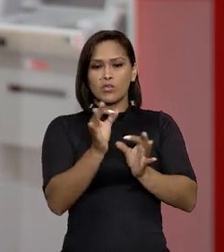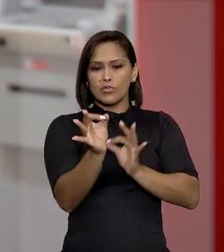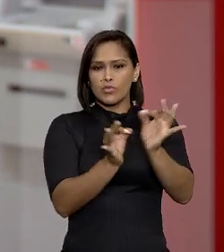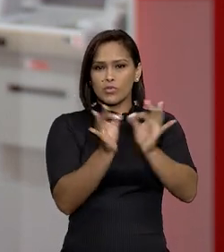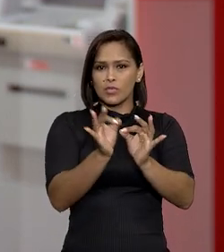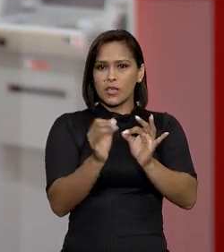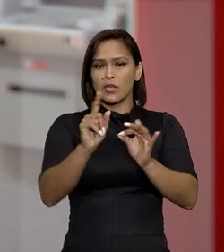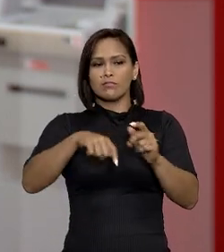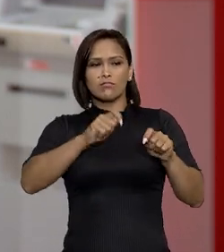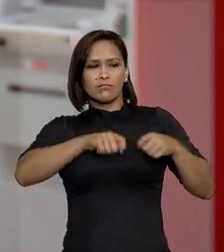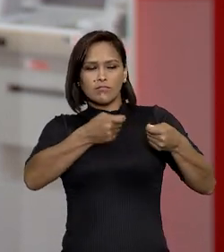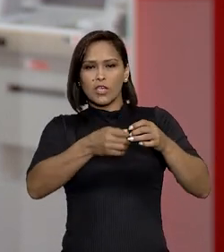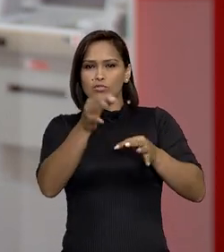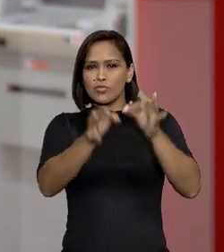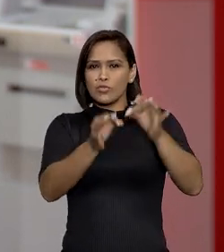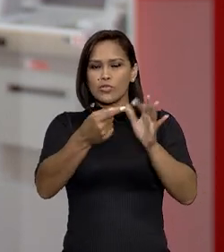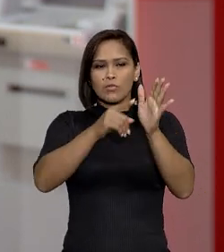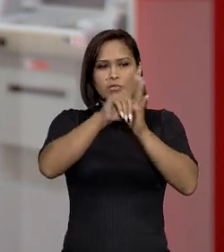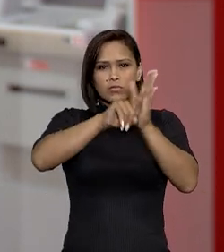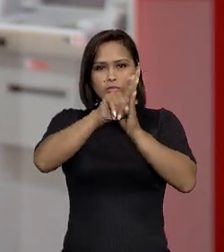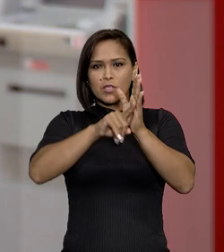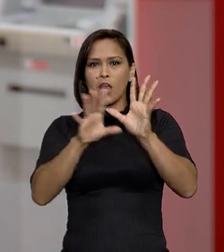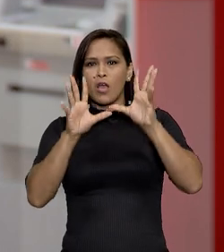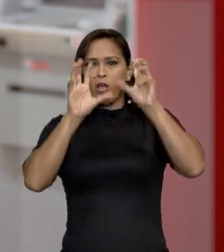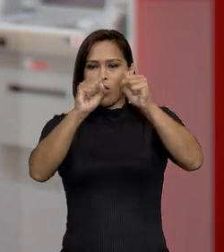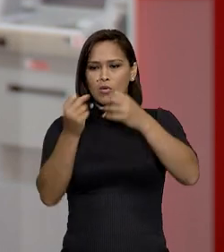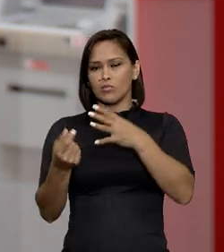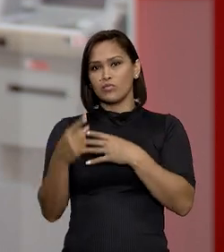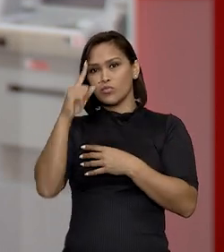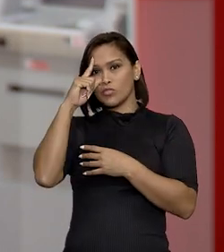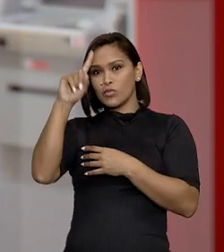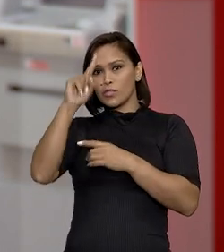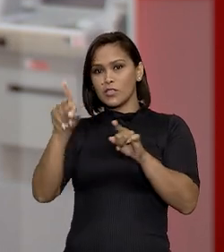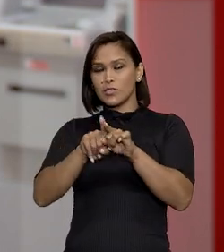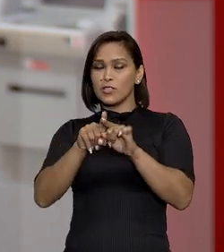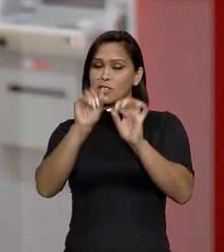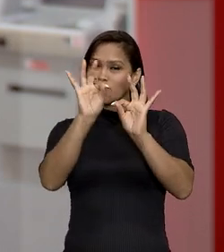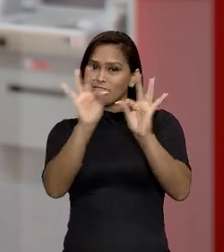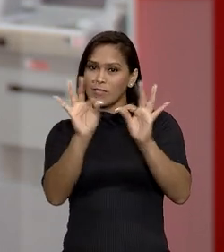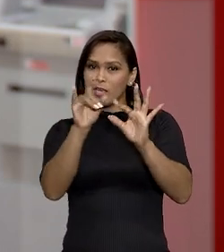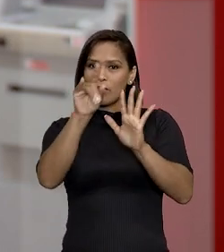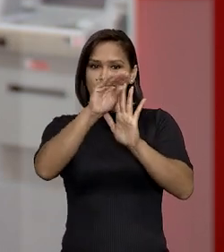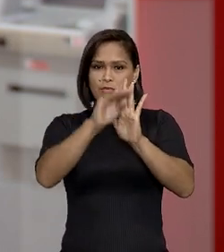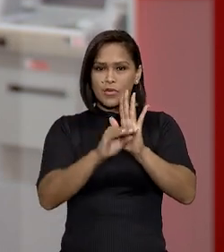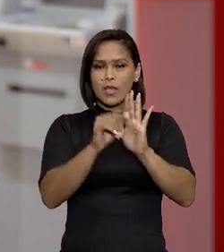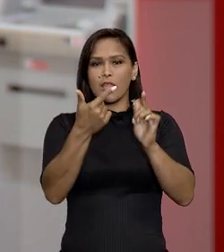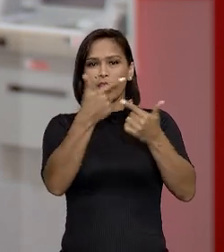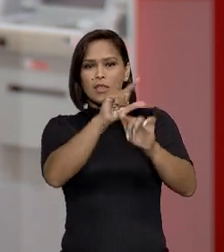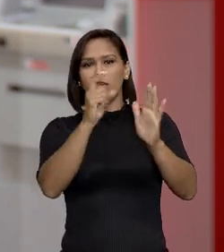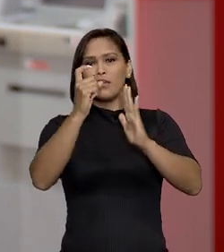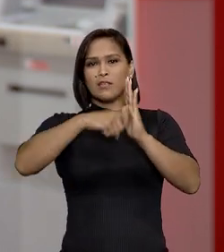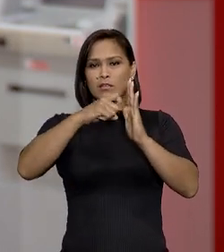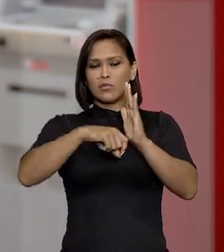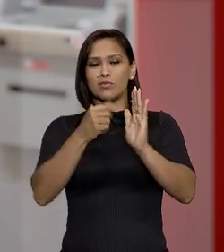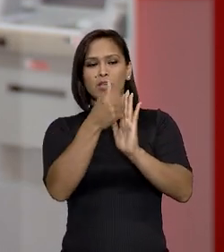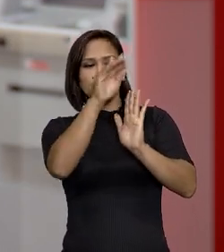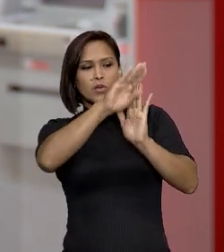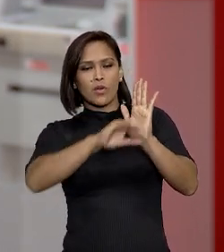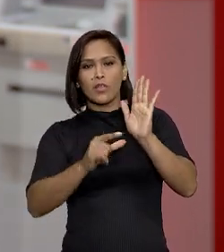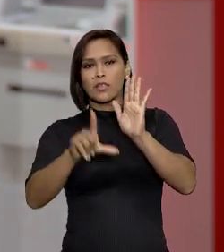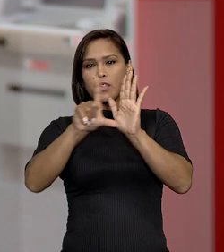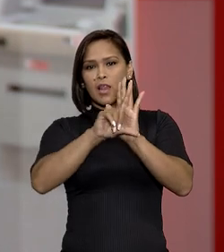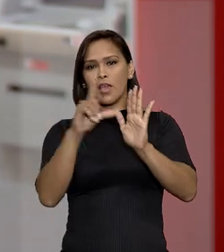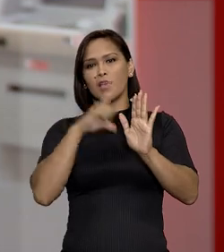trânsito em julgado da decisão, a defesa ajuizou revisão criminal no Tribunal de Origem, visando a desclassificação para delito tributário,